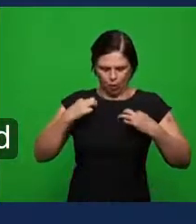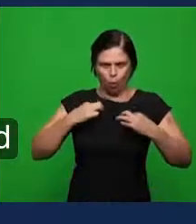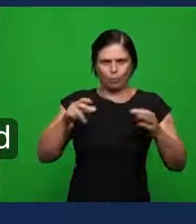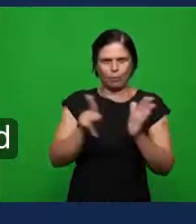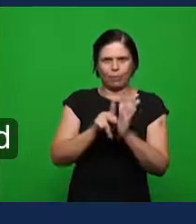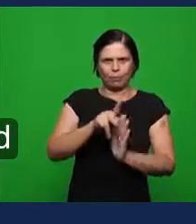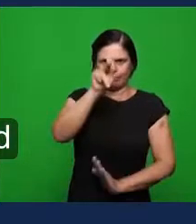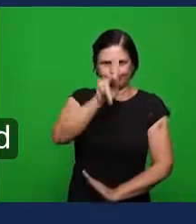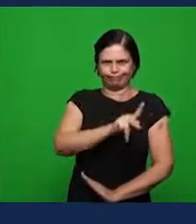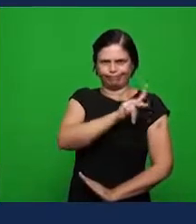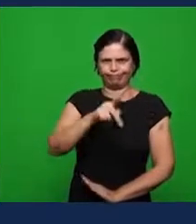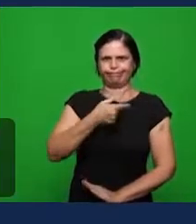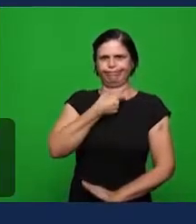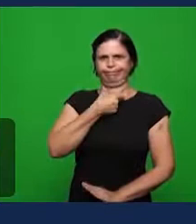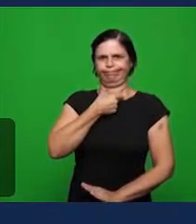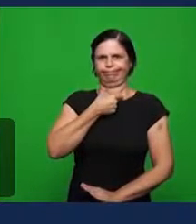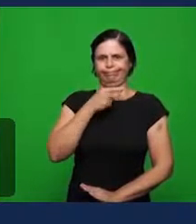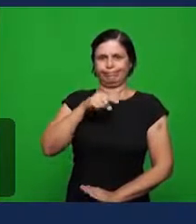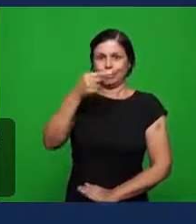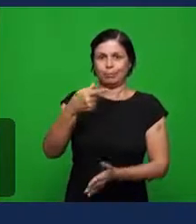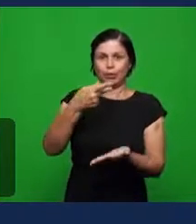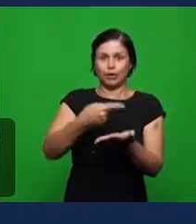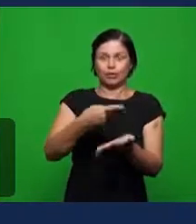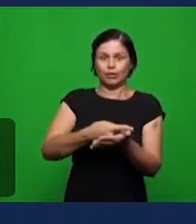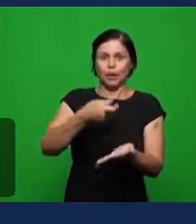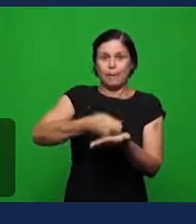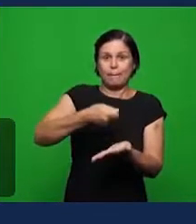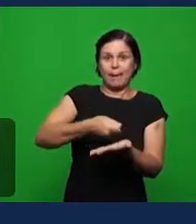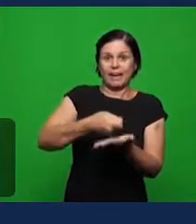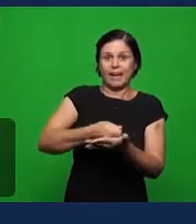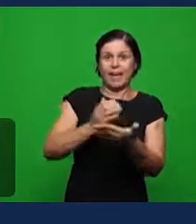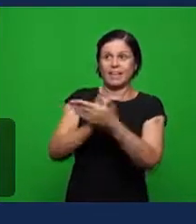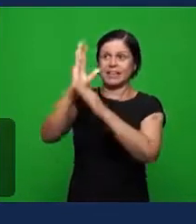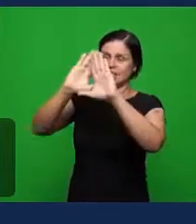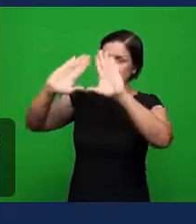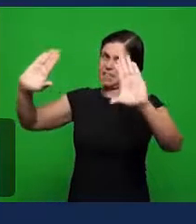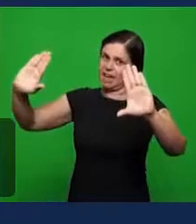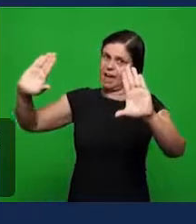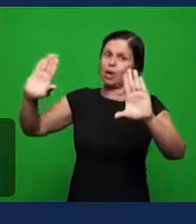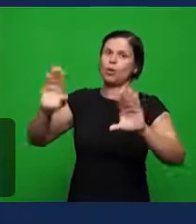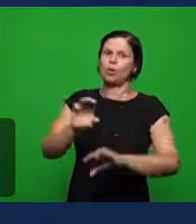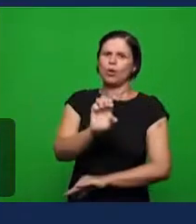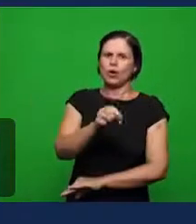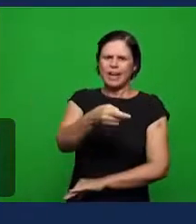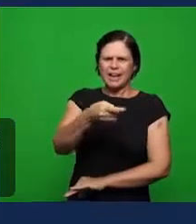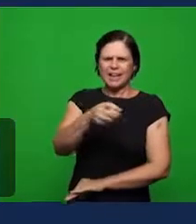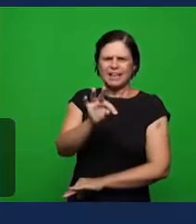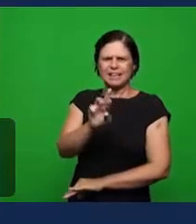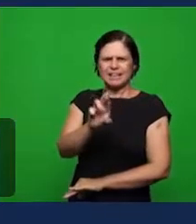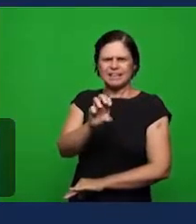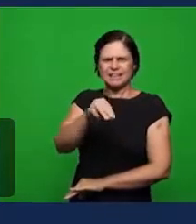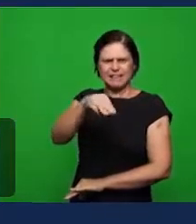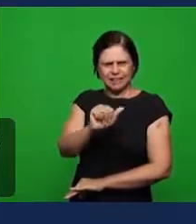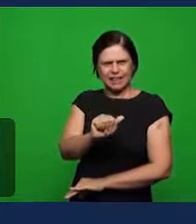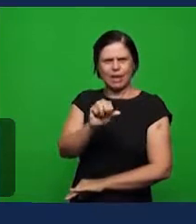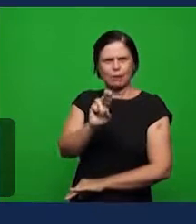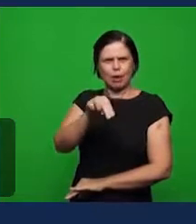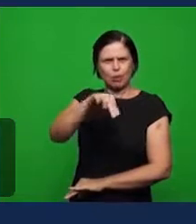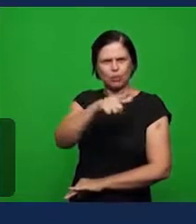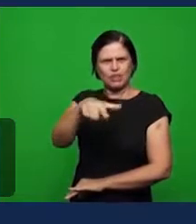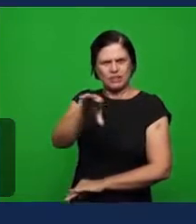estabelecido o purgatório a extrema unção e os cultos em latim